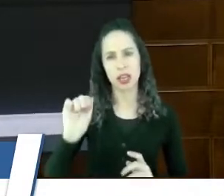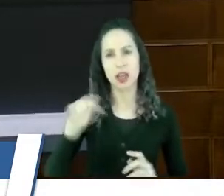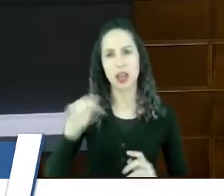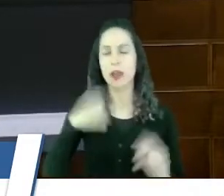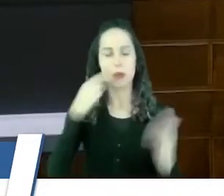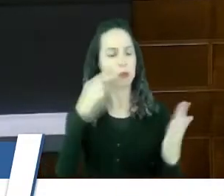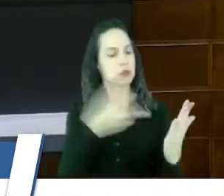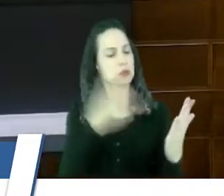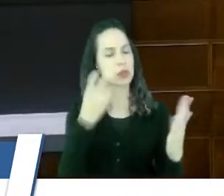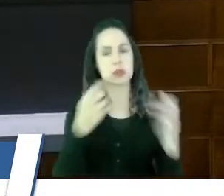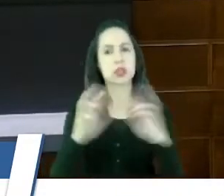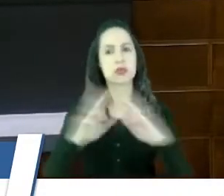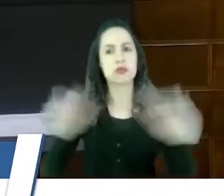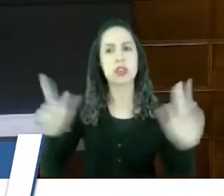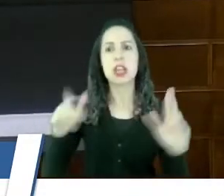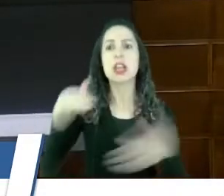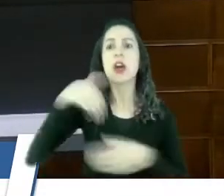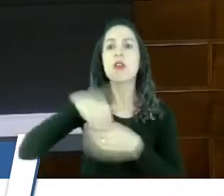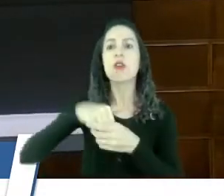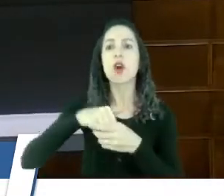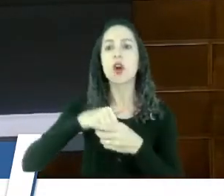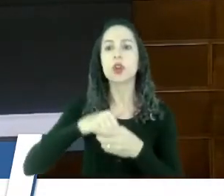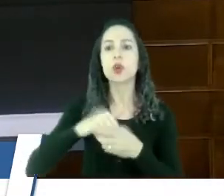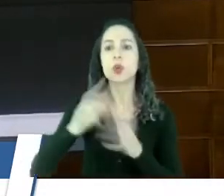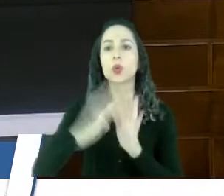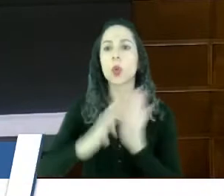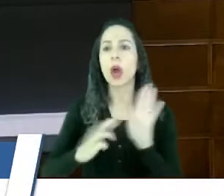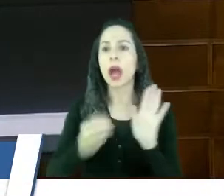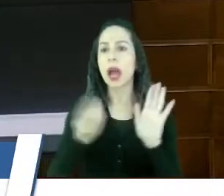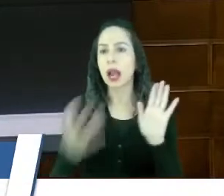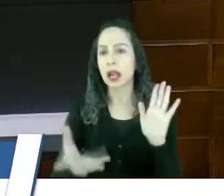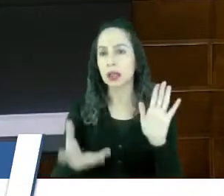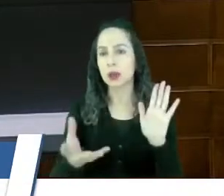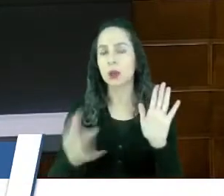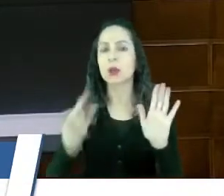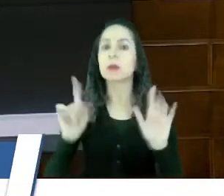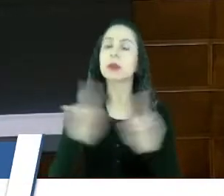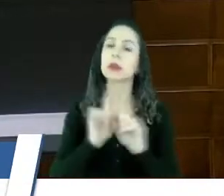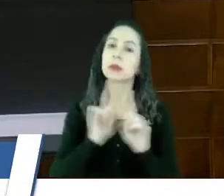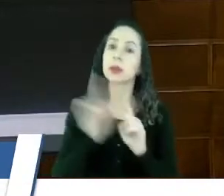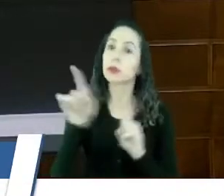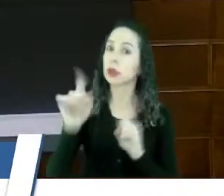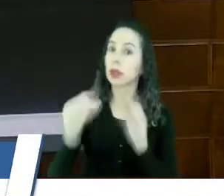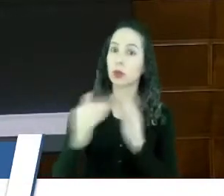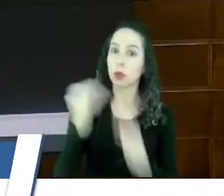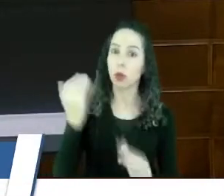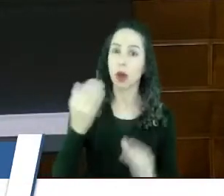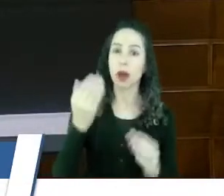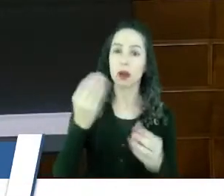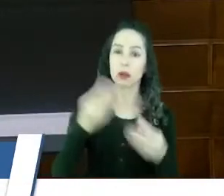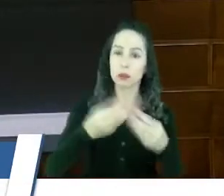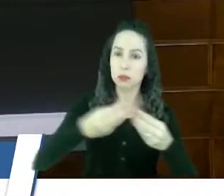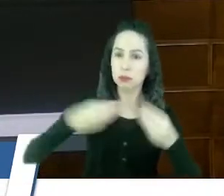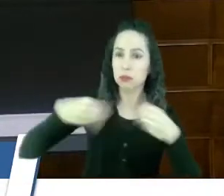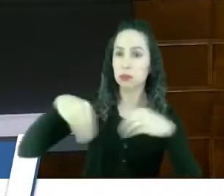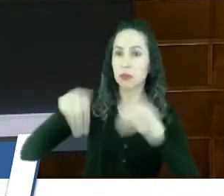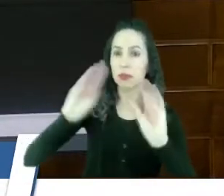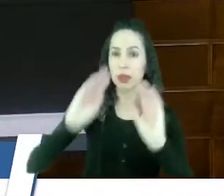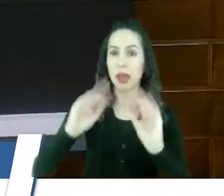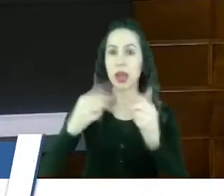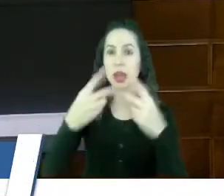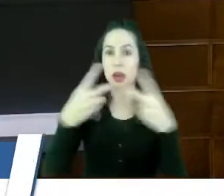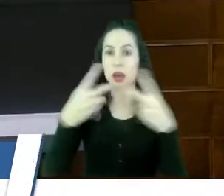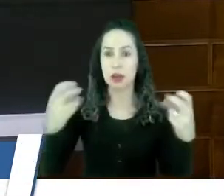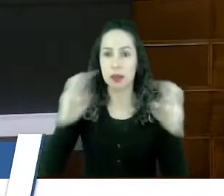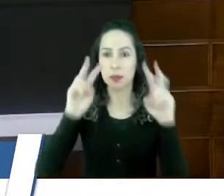voto do relator, mas no que toca a sua objeção no encaminhamento de peças, a Procuradoria Geral,